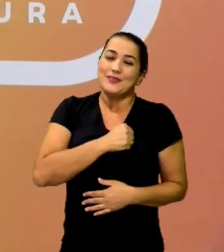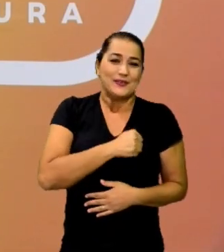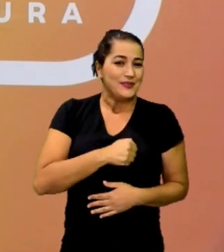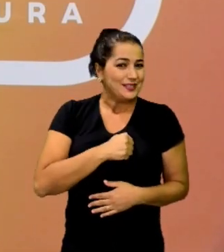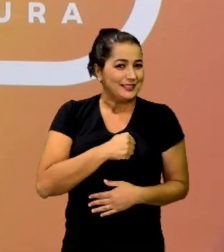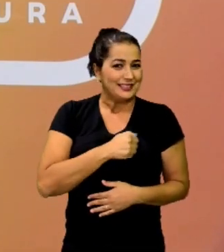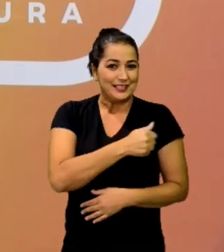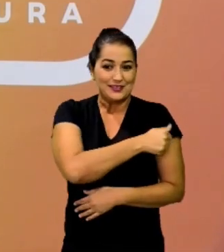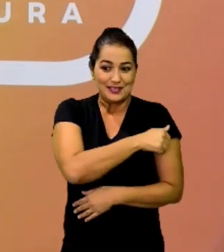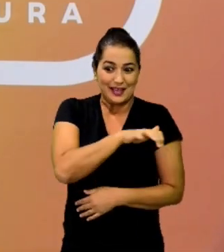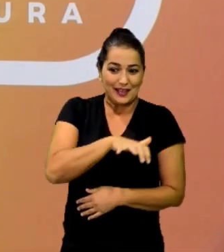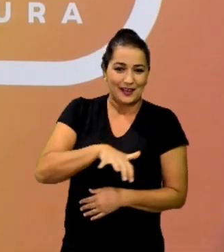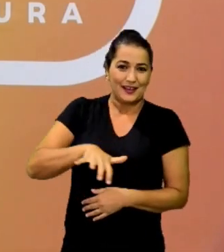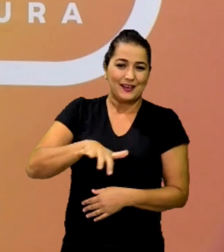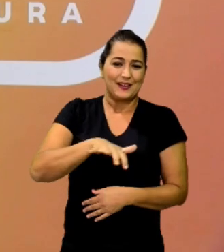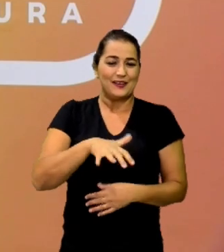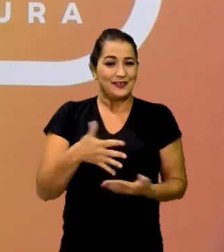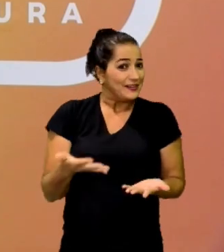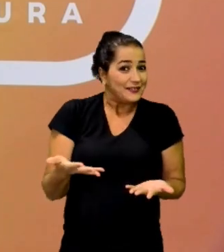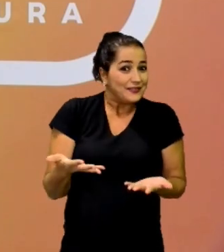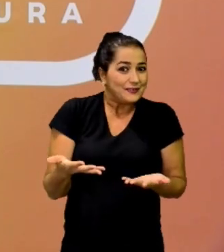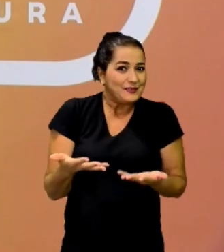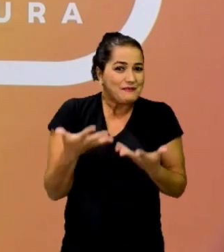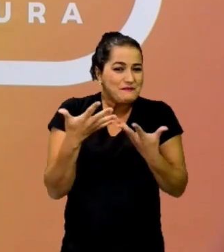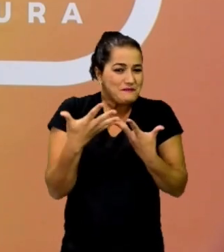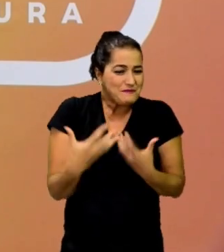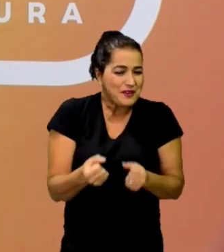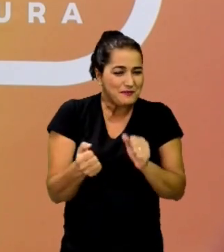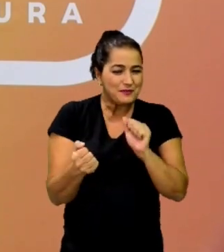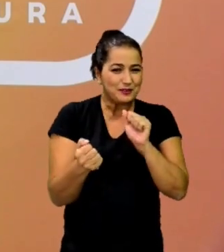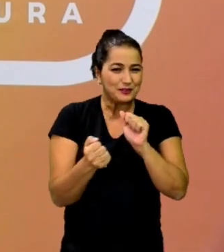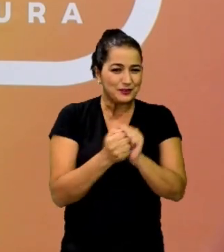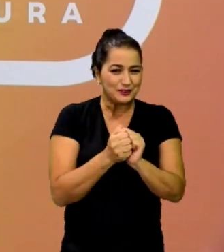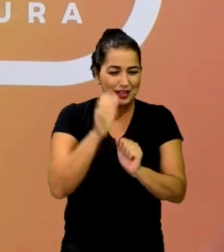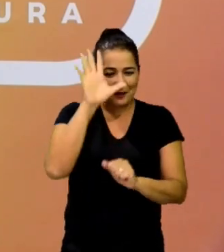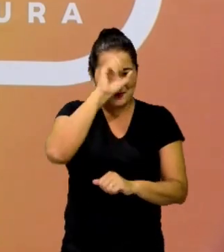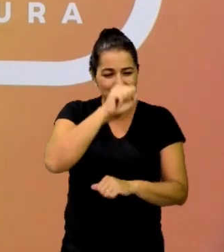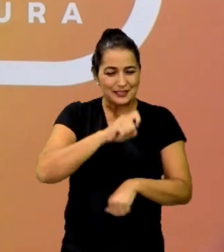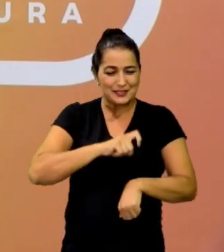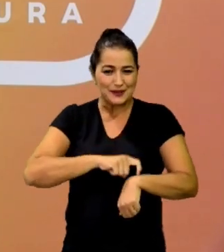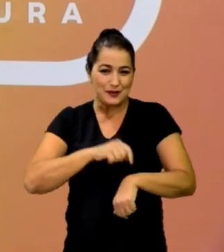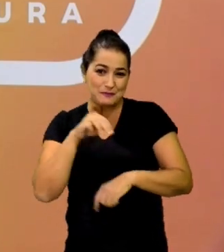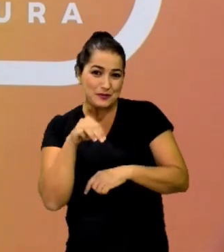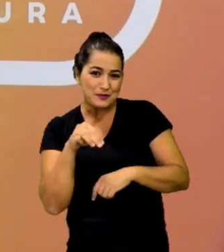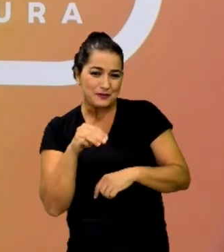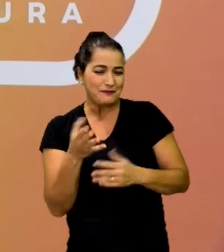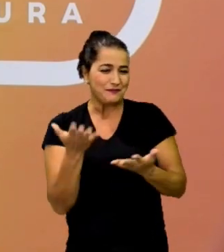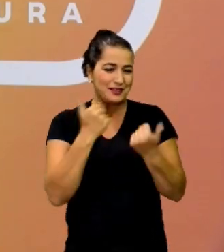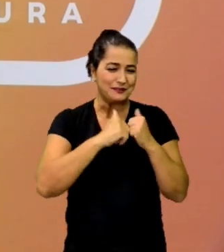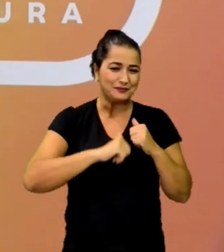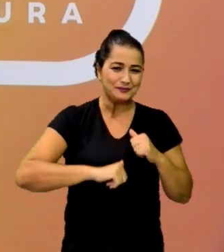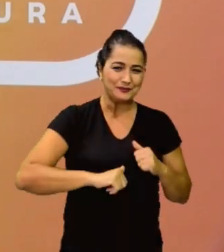estudantes. E aí, vamos juntos aprender sobre horas e minutos? Vem comigo!